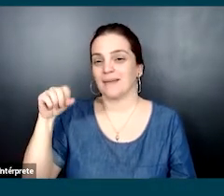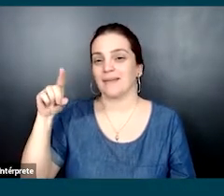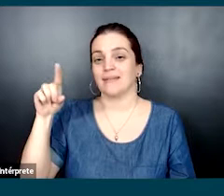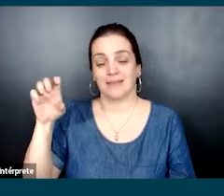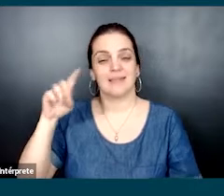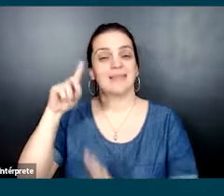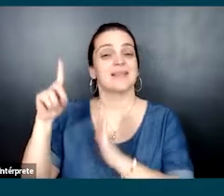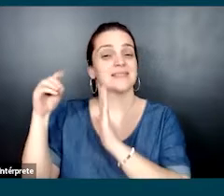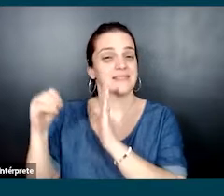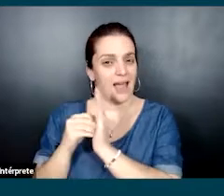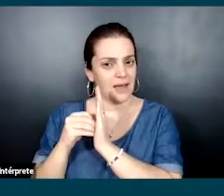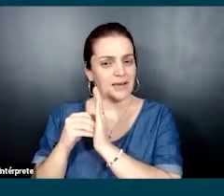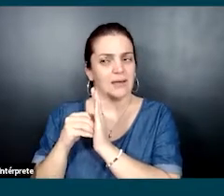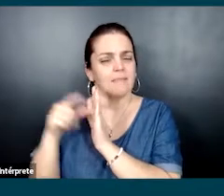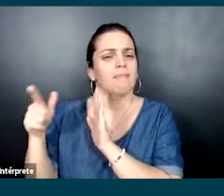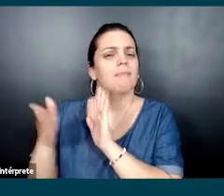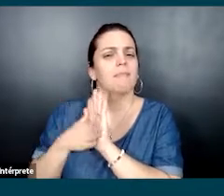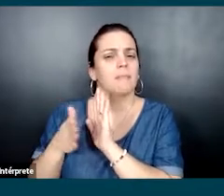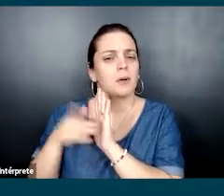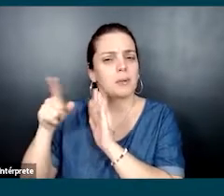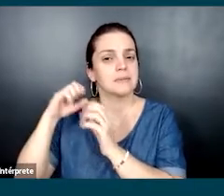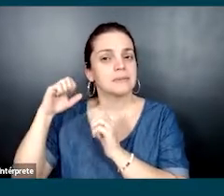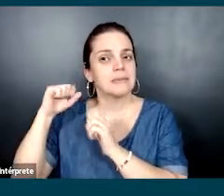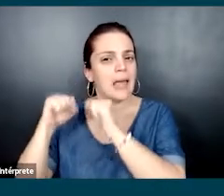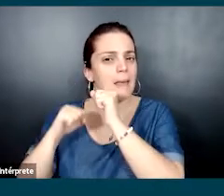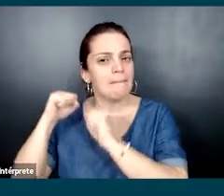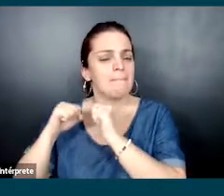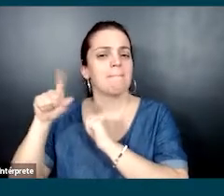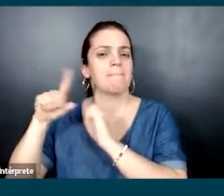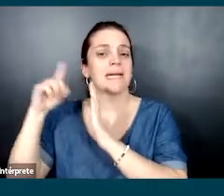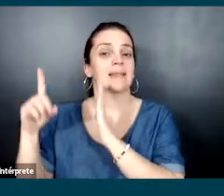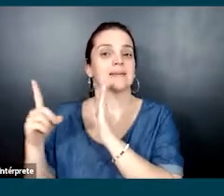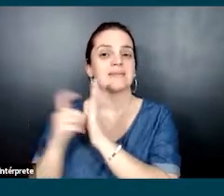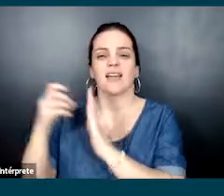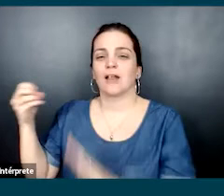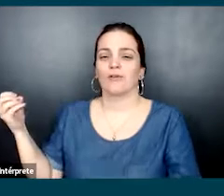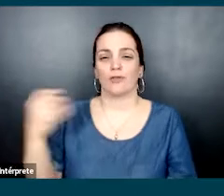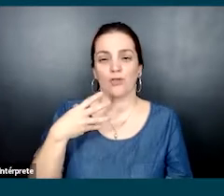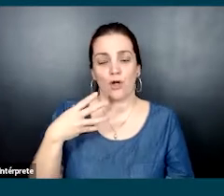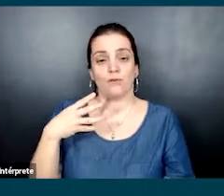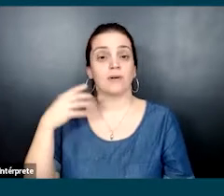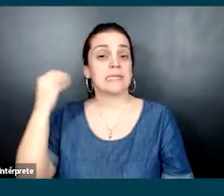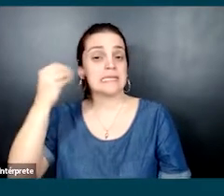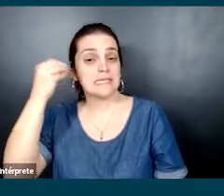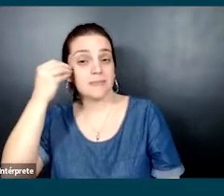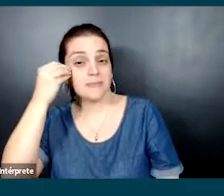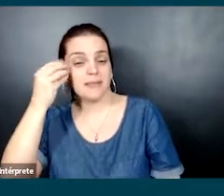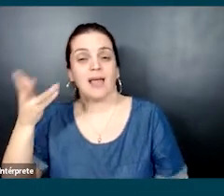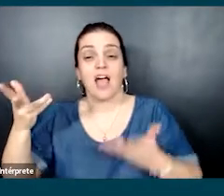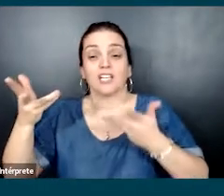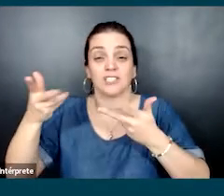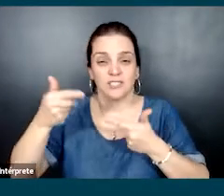Design, que é uma empresa sediada aqui no Brasil, que tem como proposta inovar por meio do design, aliando